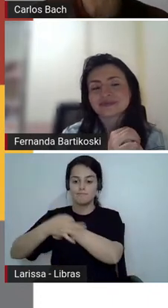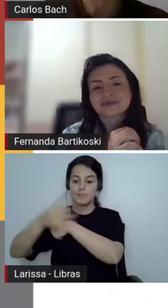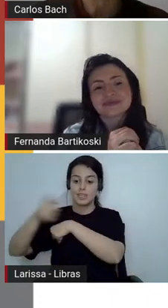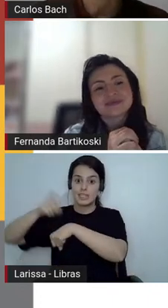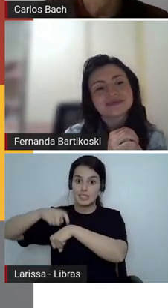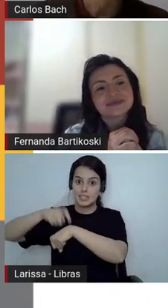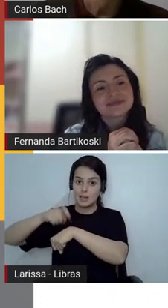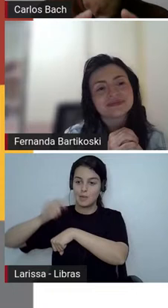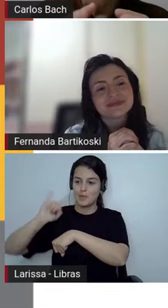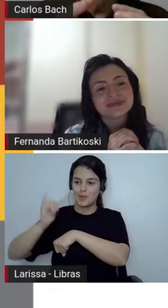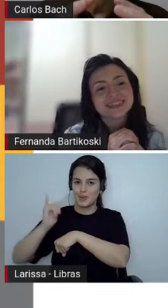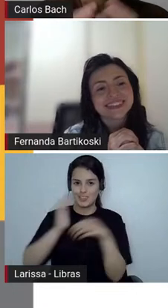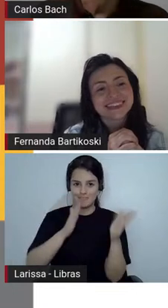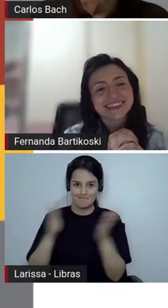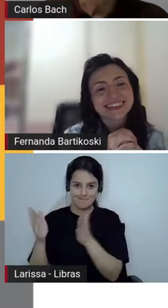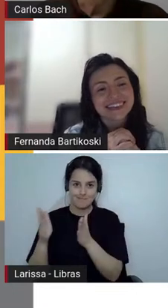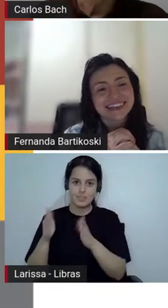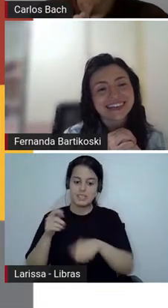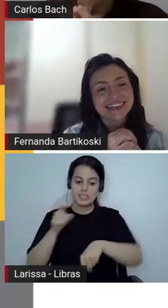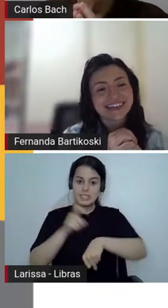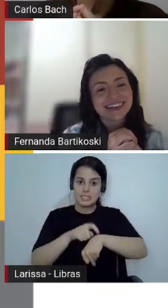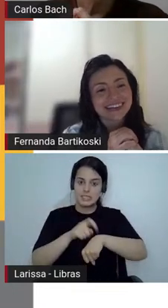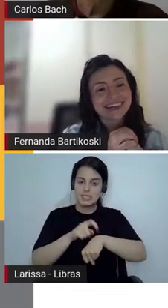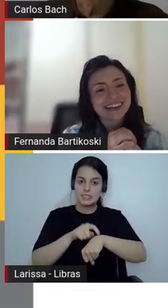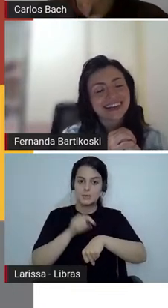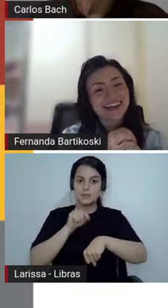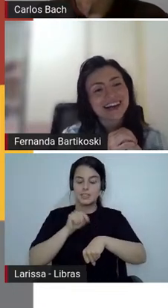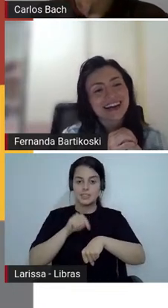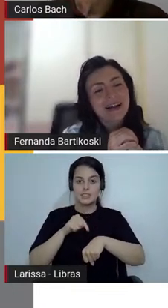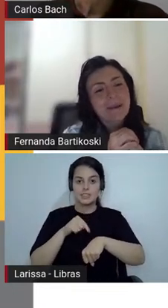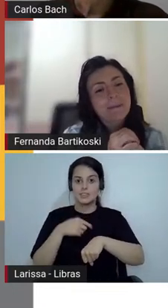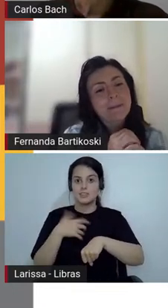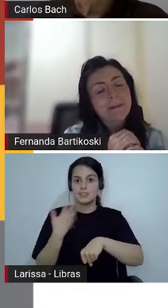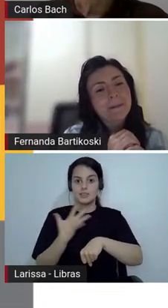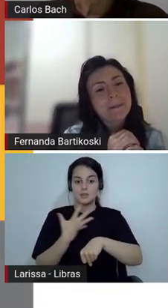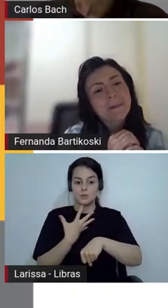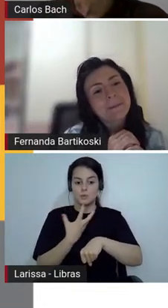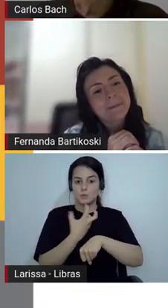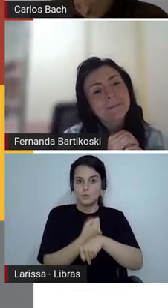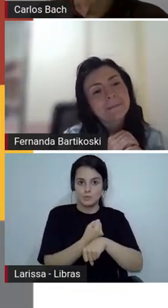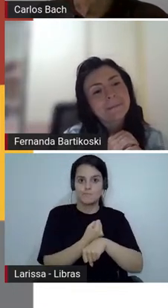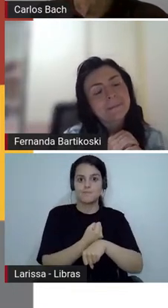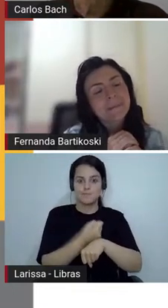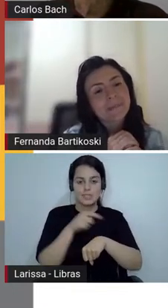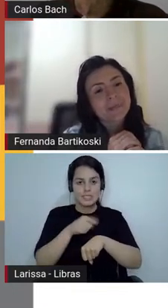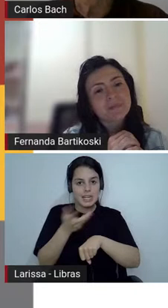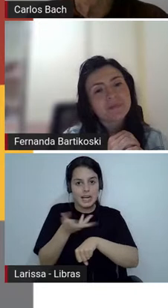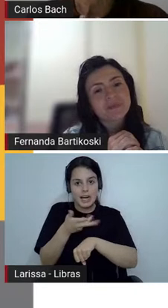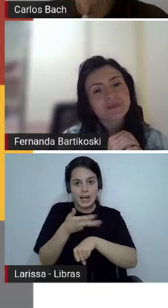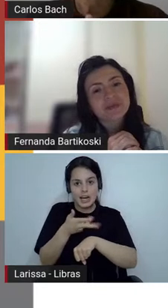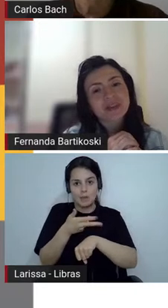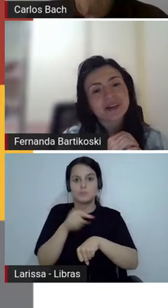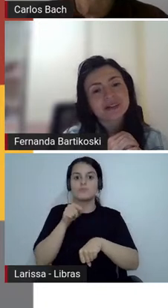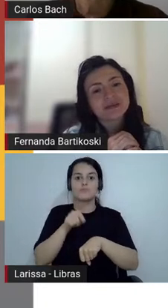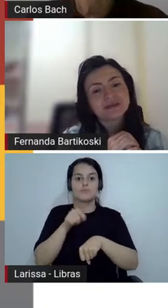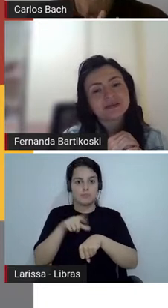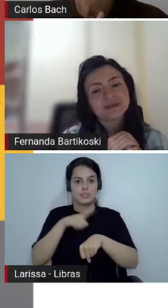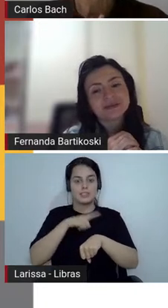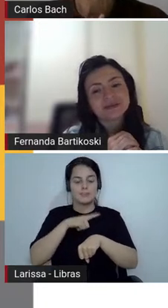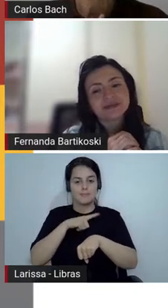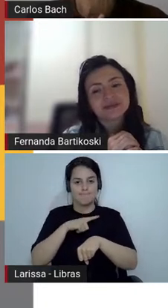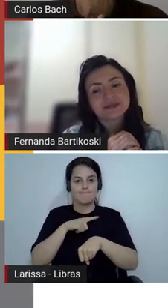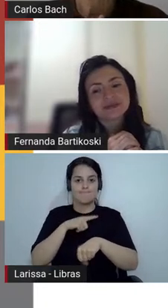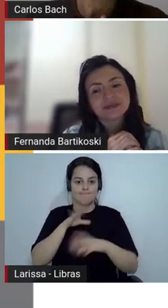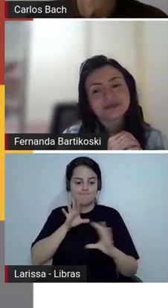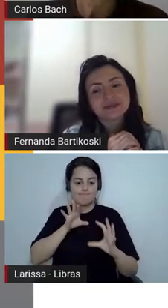relógio aqui também né esse tempo que nos consome que é tão rápido peça que cada grupo reflita sobre essas questões